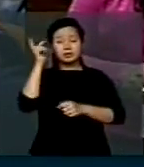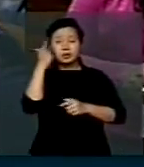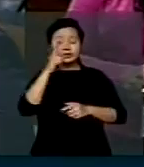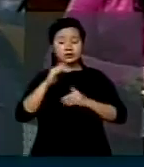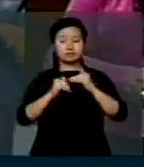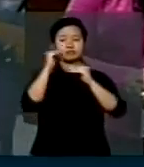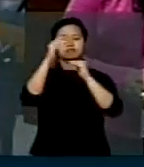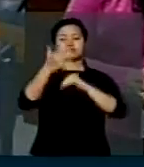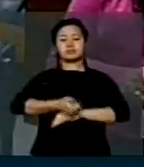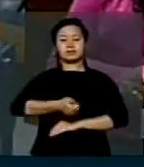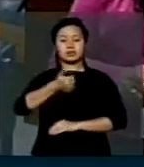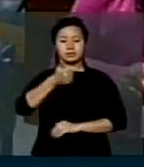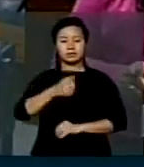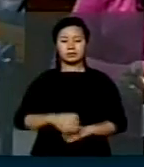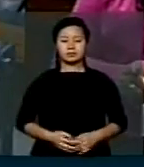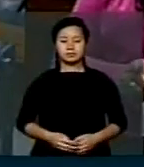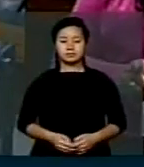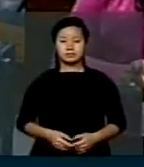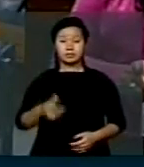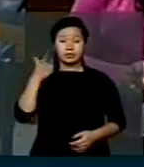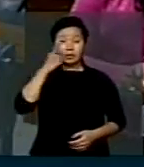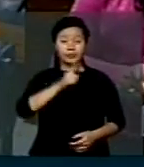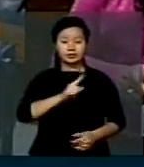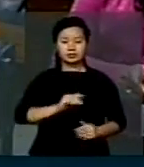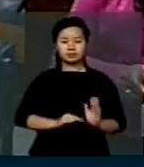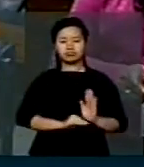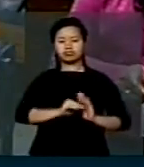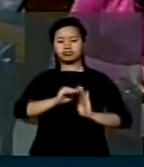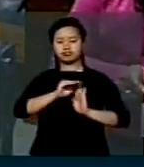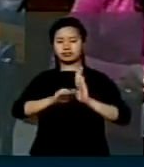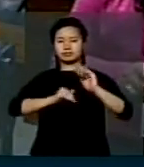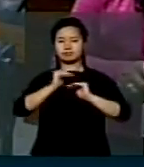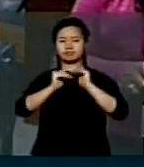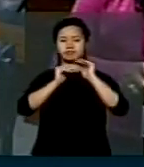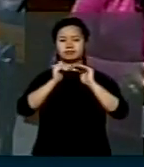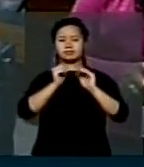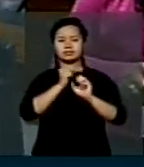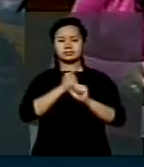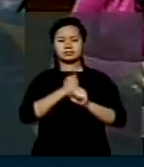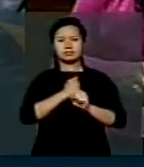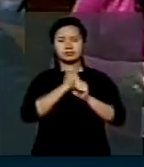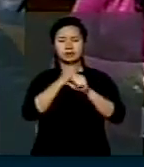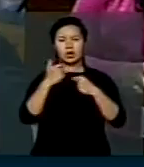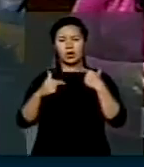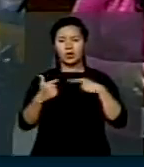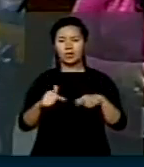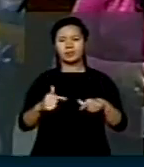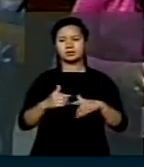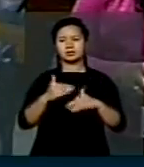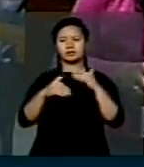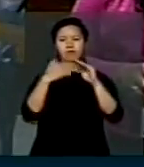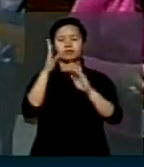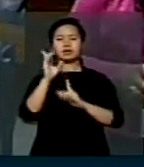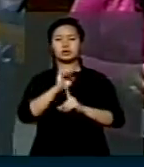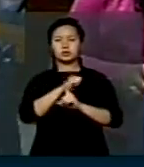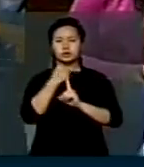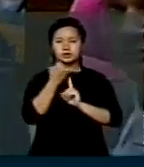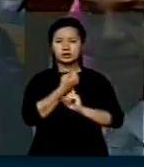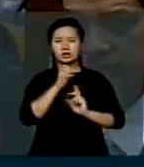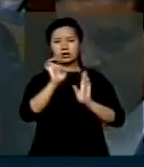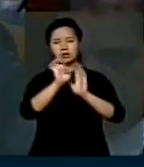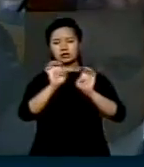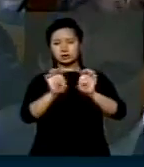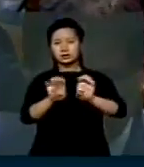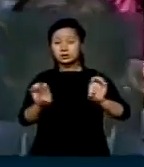avançar mais em suas obras, em seu desenvolvimento social e